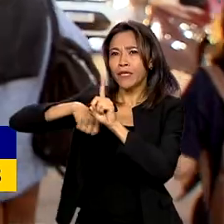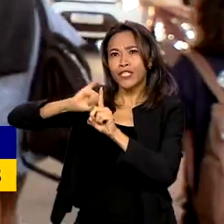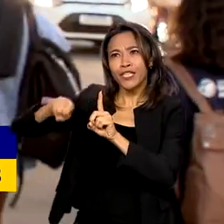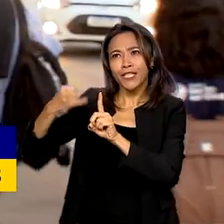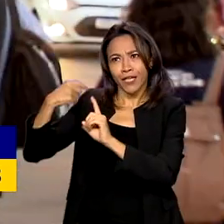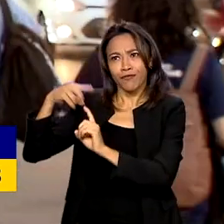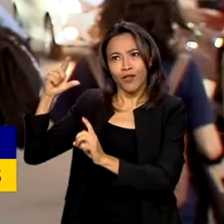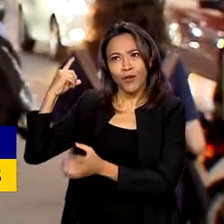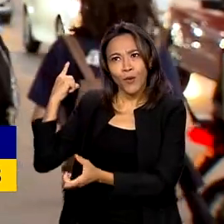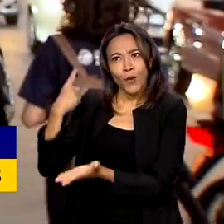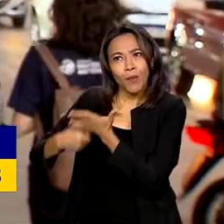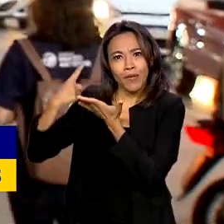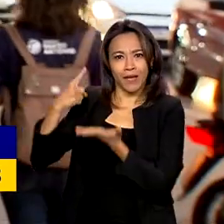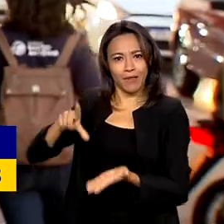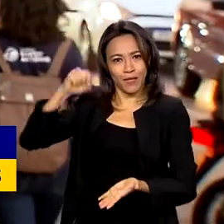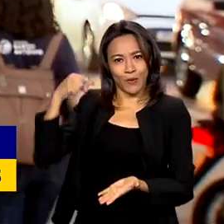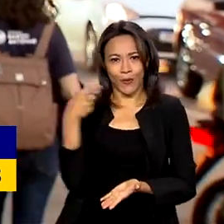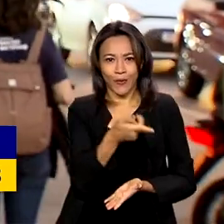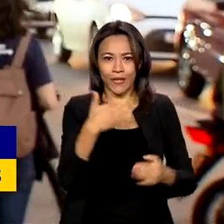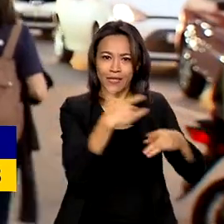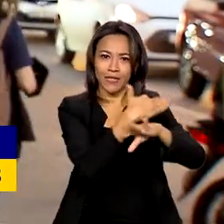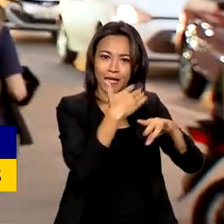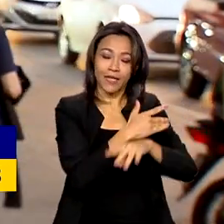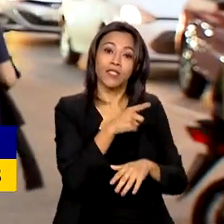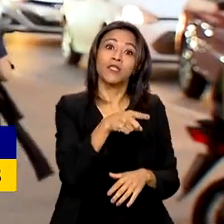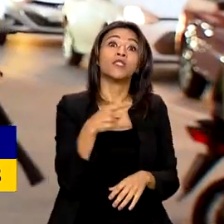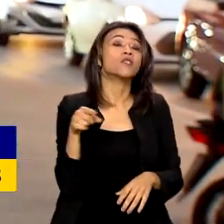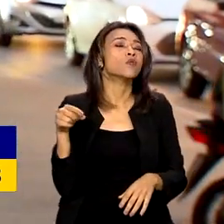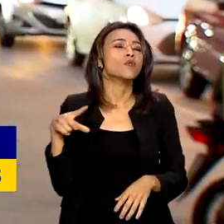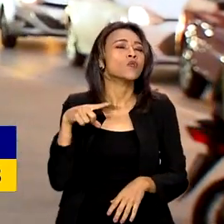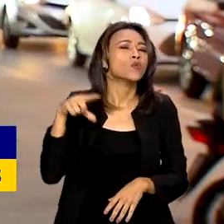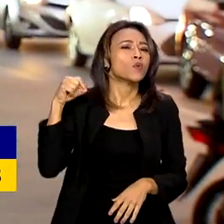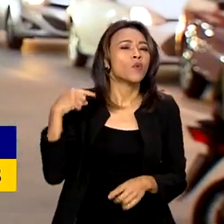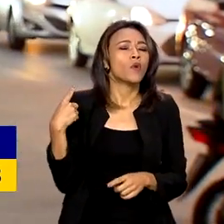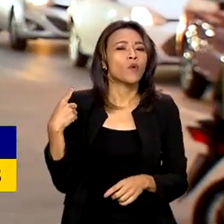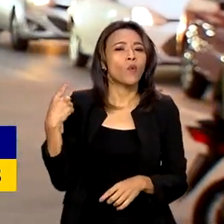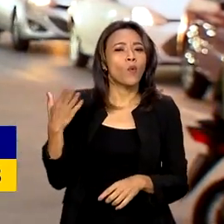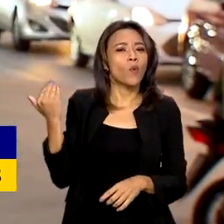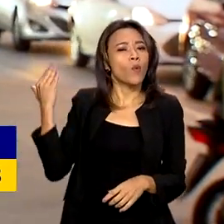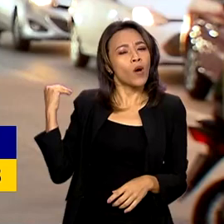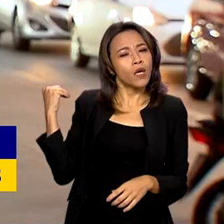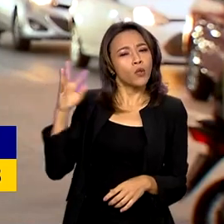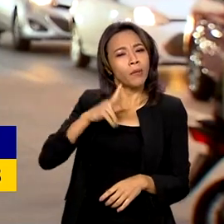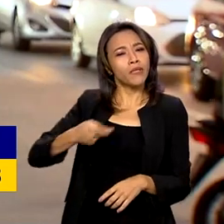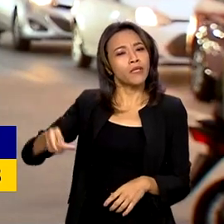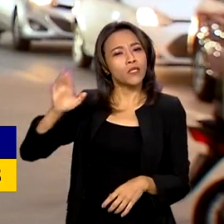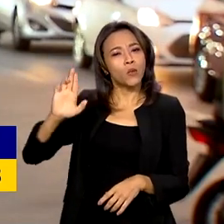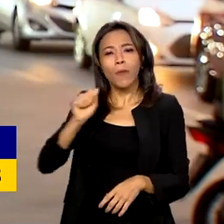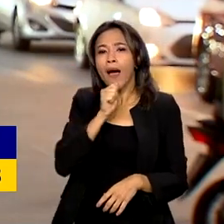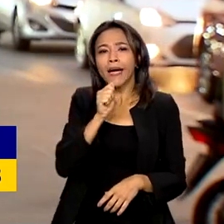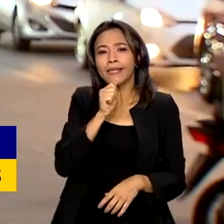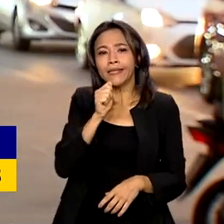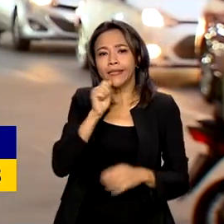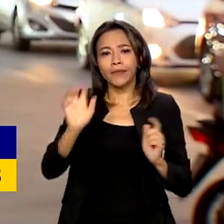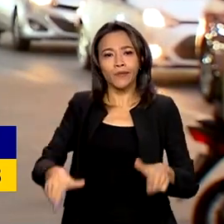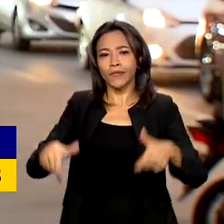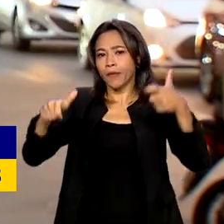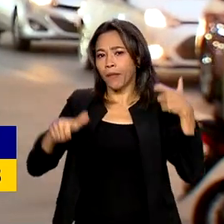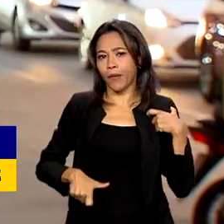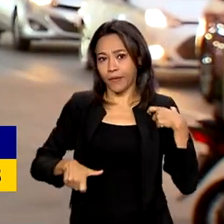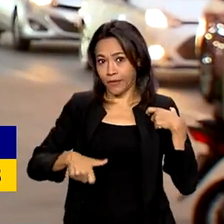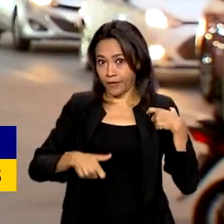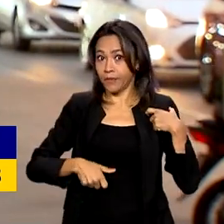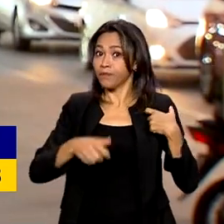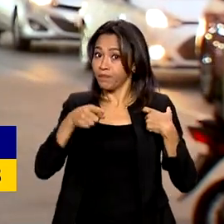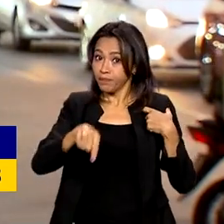mas a articulação que resultou na escolha começou quando o presidente Lula ainda não tinha tomado posse no ano